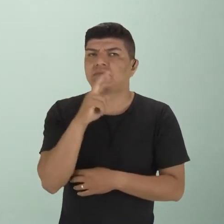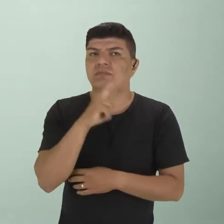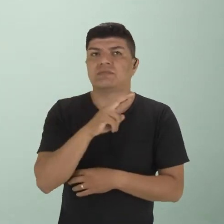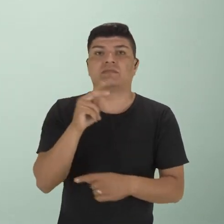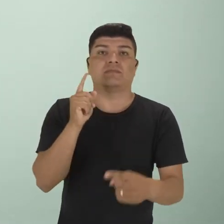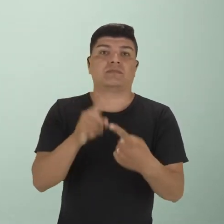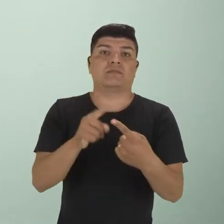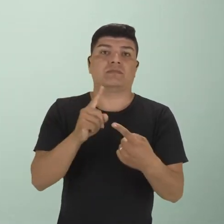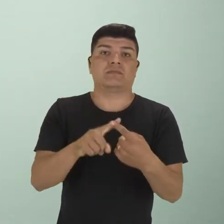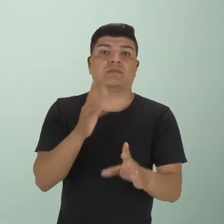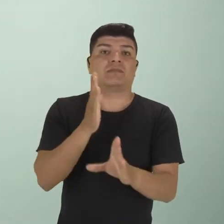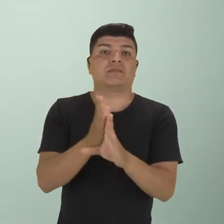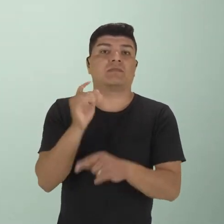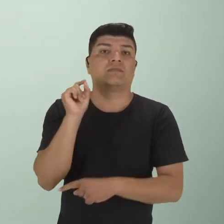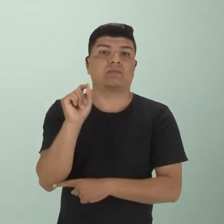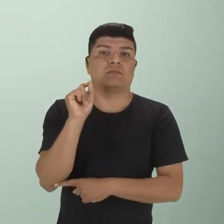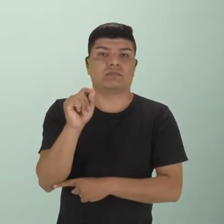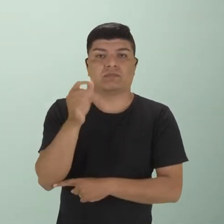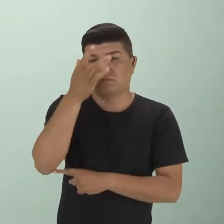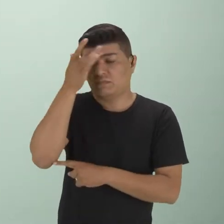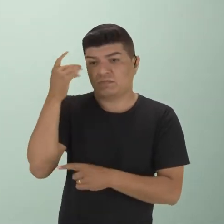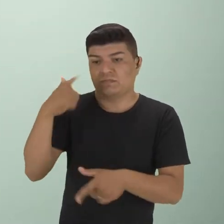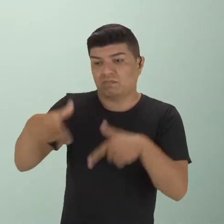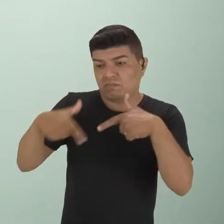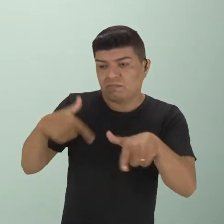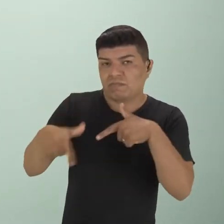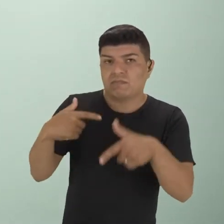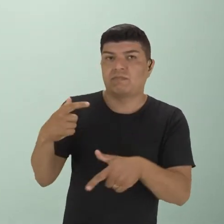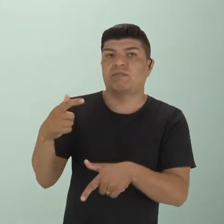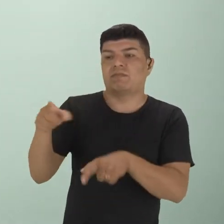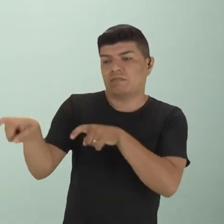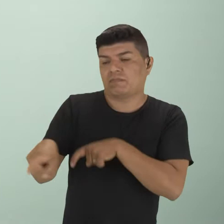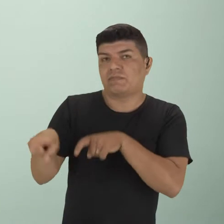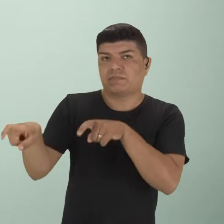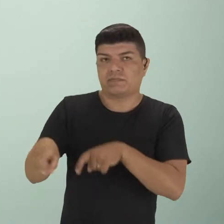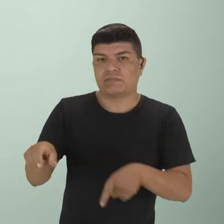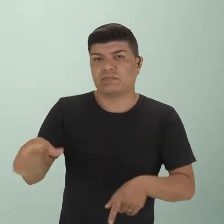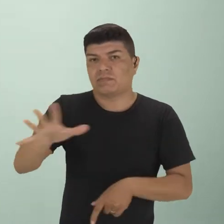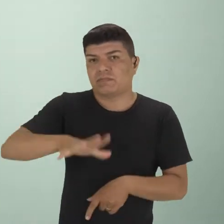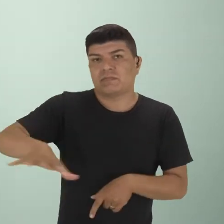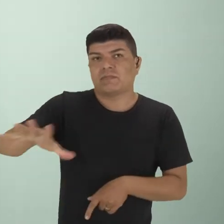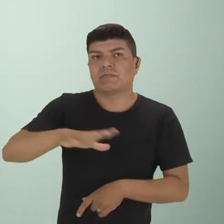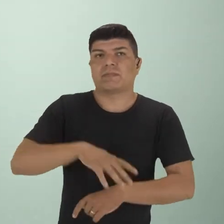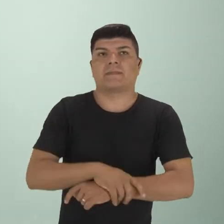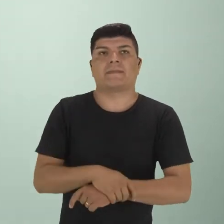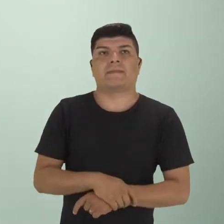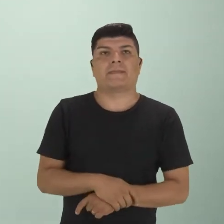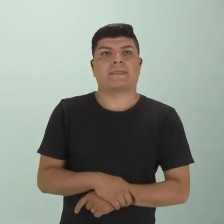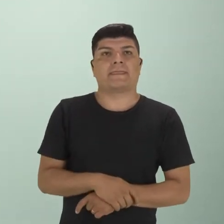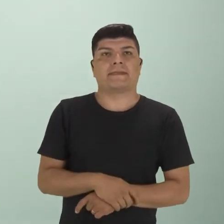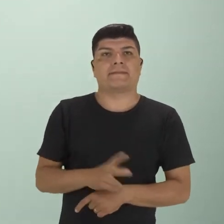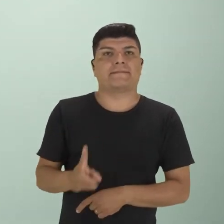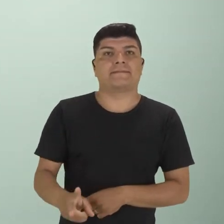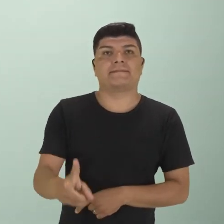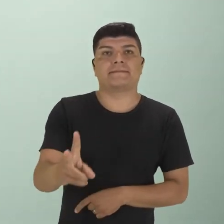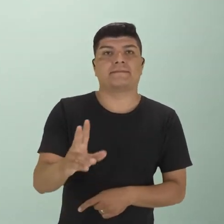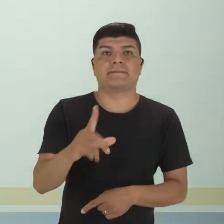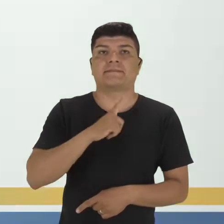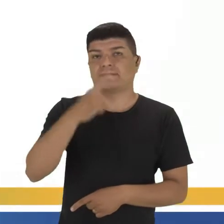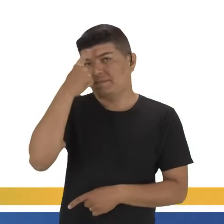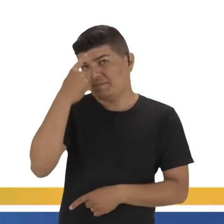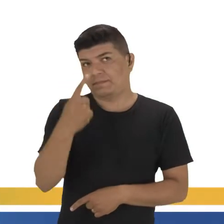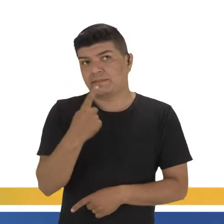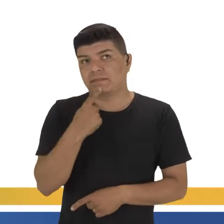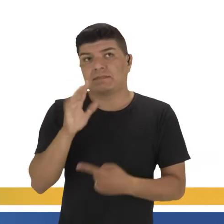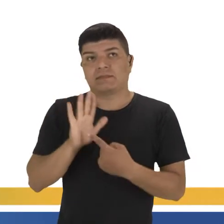ser impactado justamente por conta de operários, de camponeses na sua grande maioria. Continuando aí. Nós temos aí uma